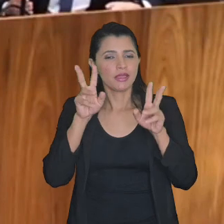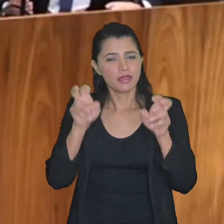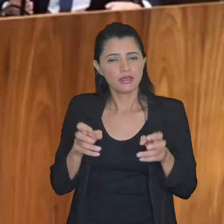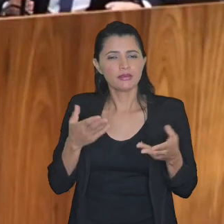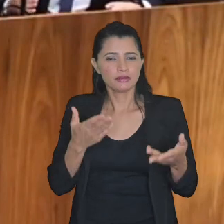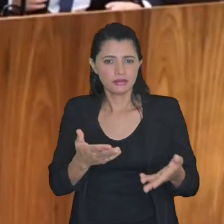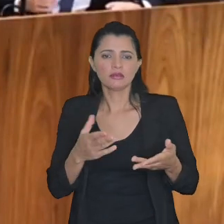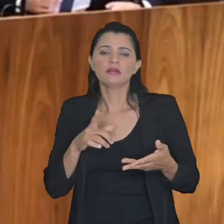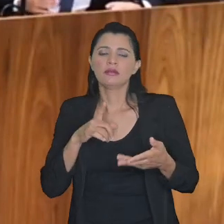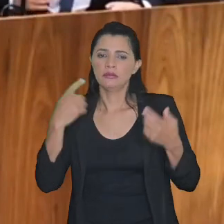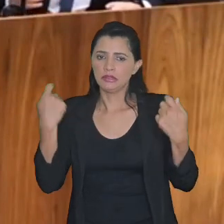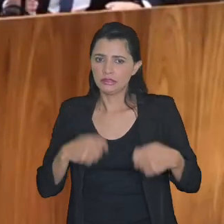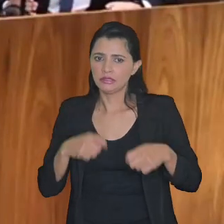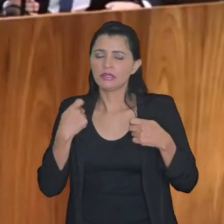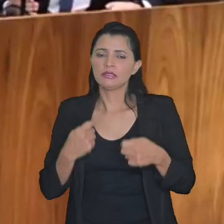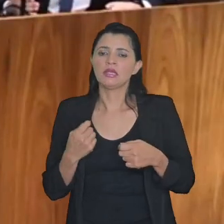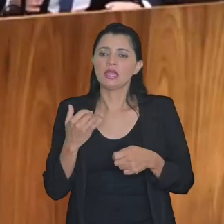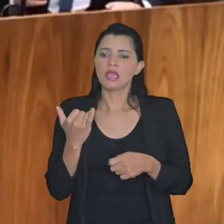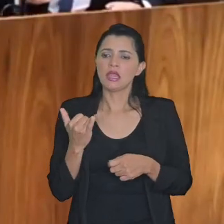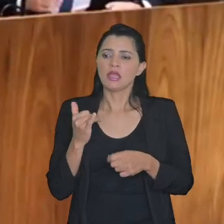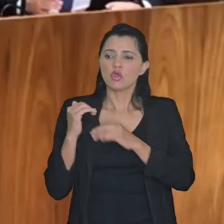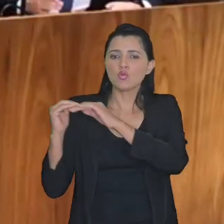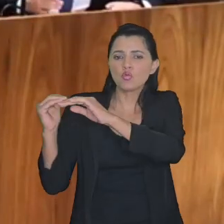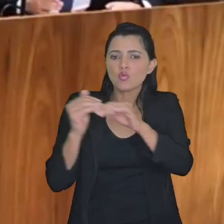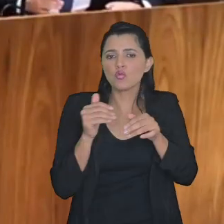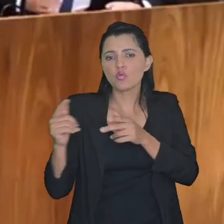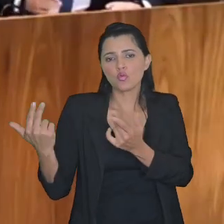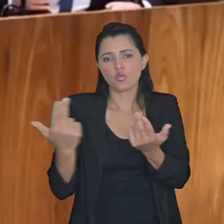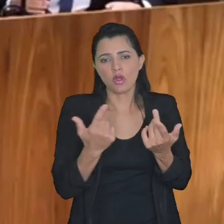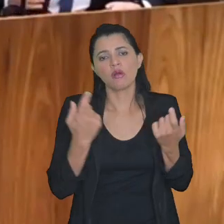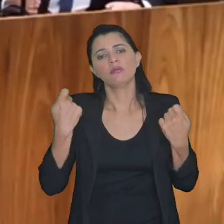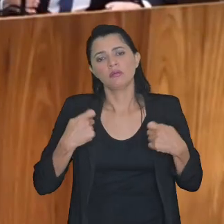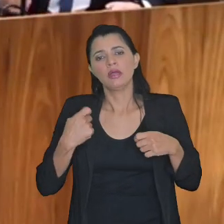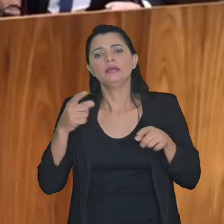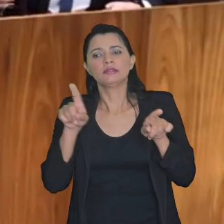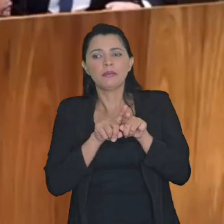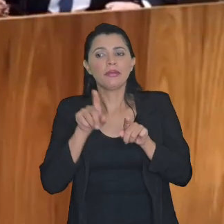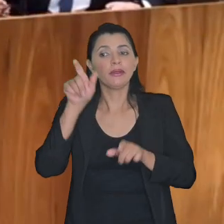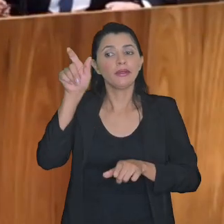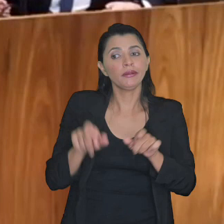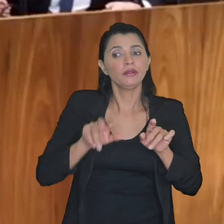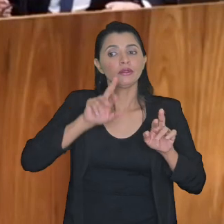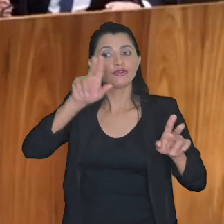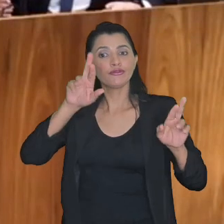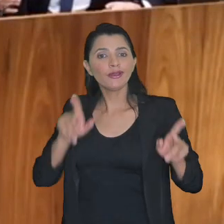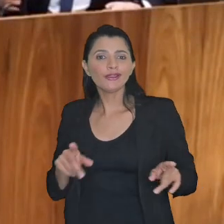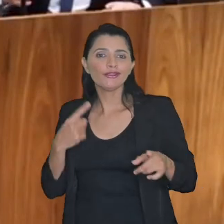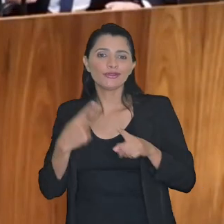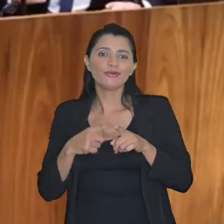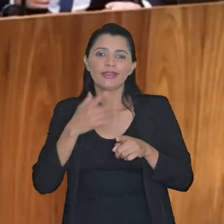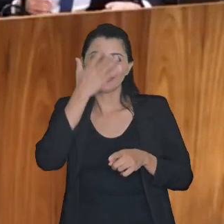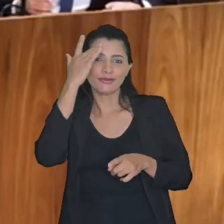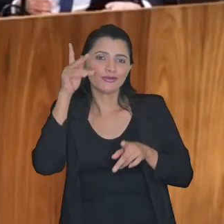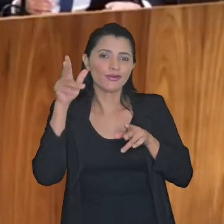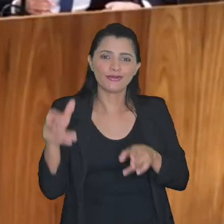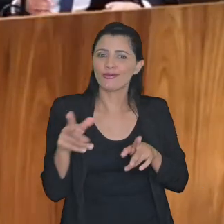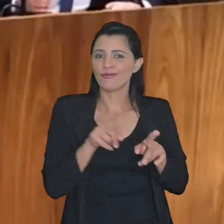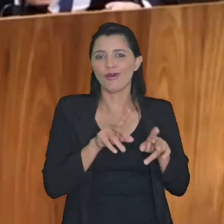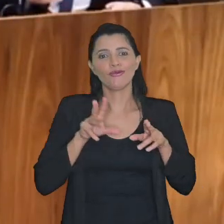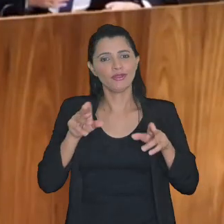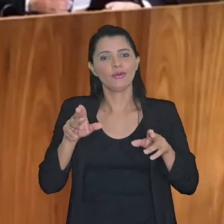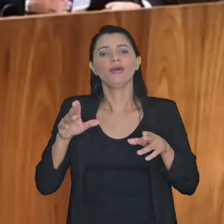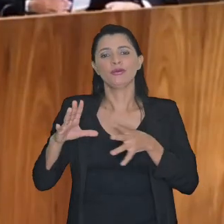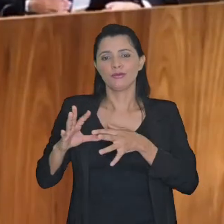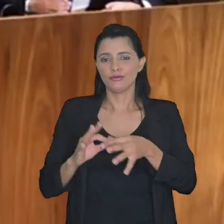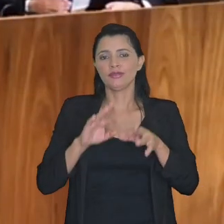que tem que ser isonômico mas tem que tratar de maneira desigual aqueles que são desiguais e o devedor Contumaz é um